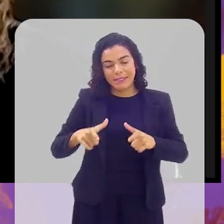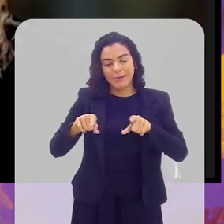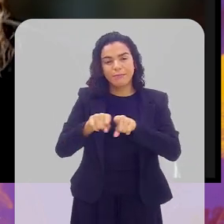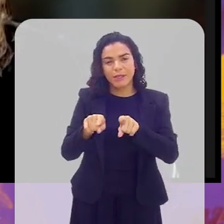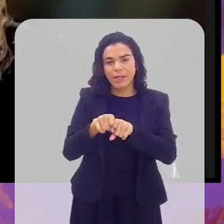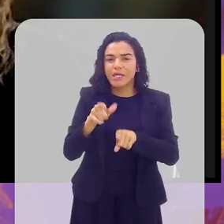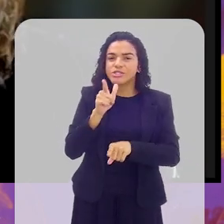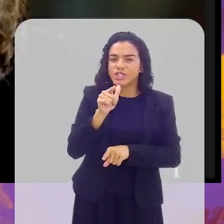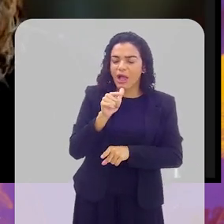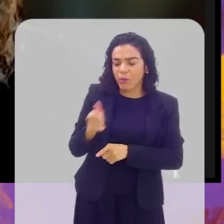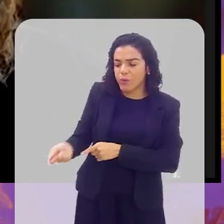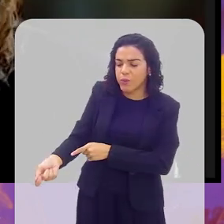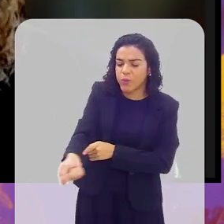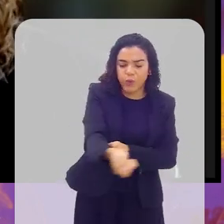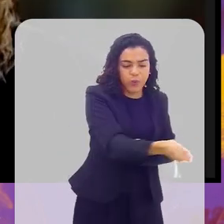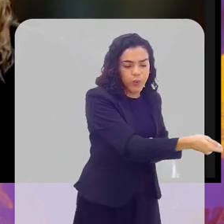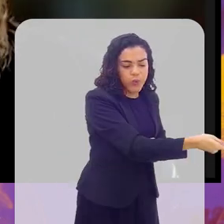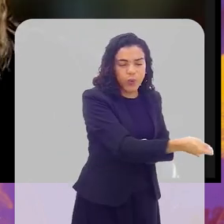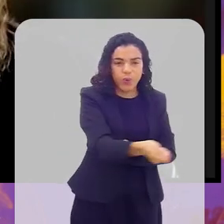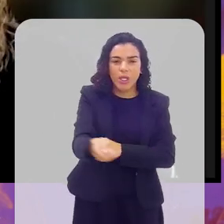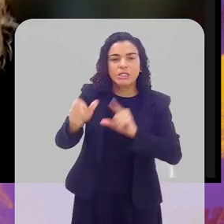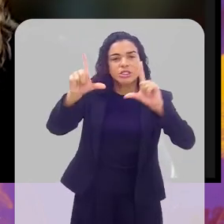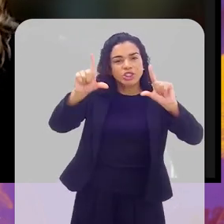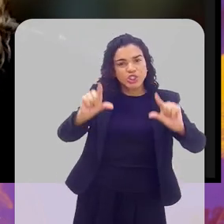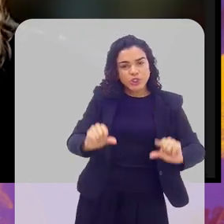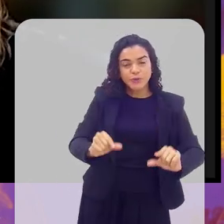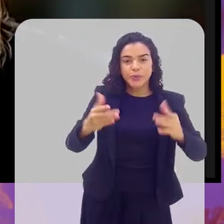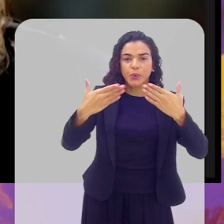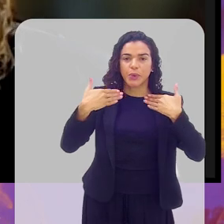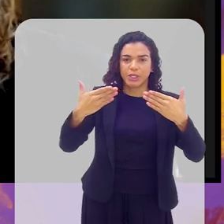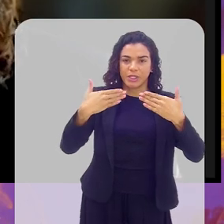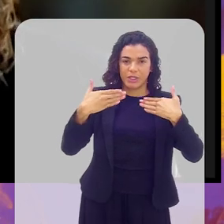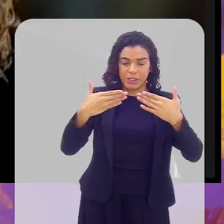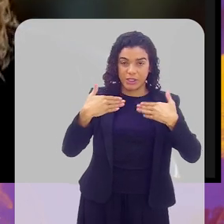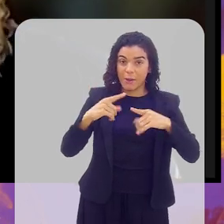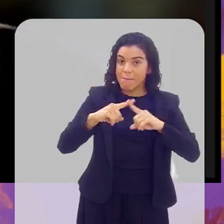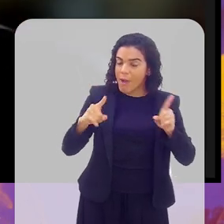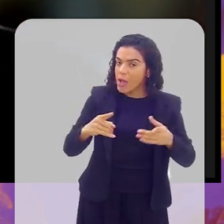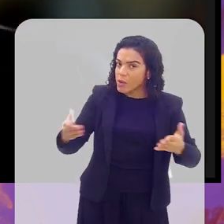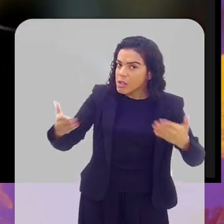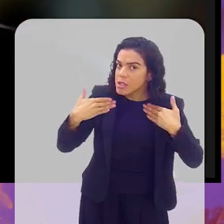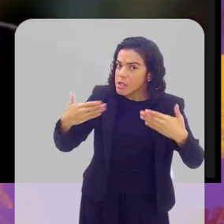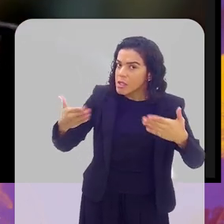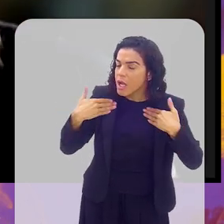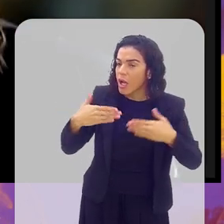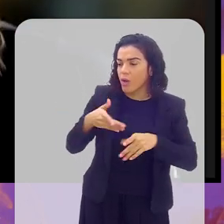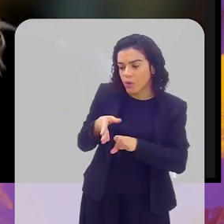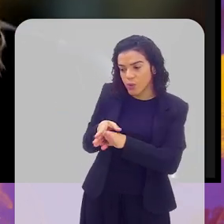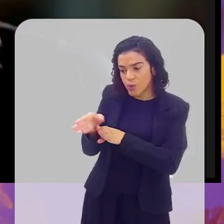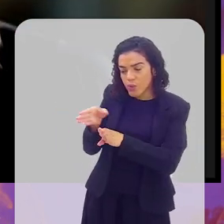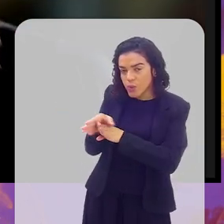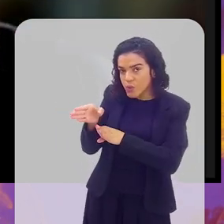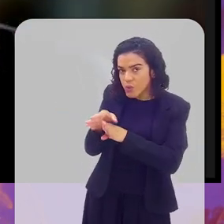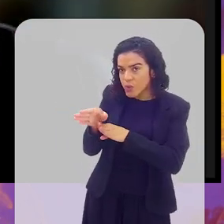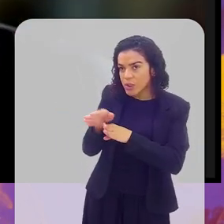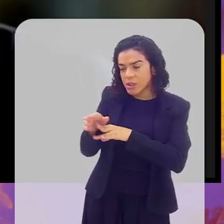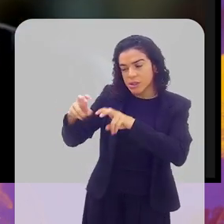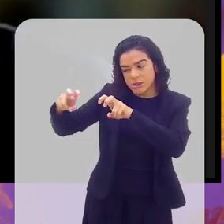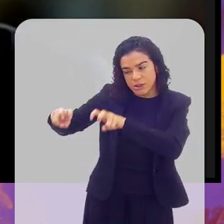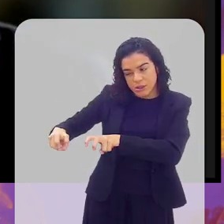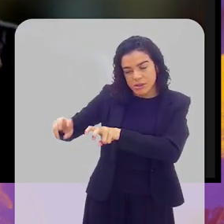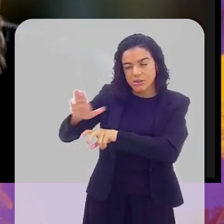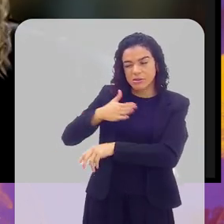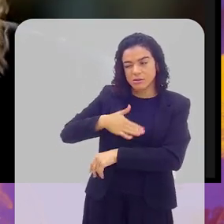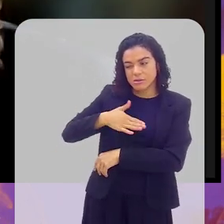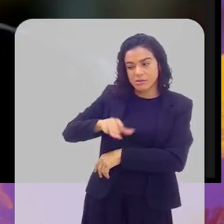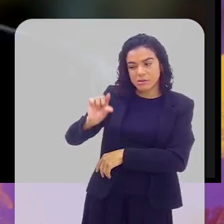espaço, a gente molha as quadras para tentar diminuir essa temperatura. Mas quando está muito calor, a gente aconselha também naquela parte ali de meio dia, uma